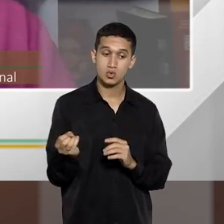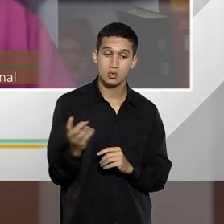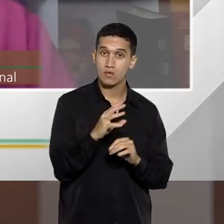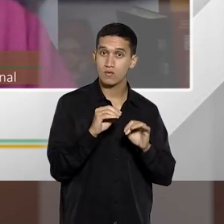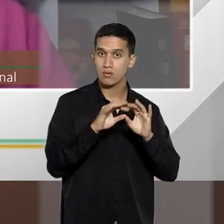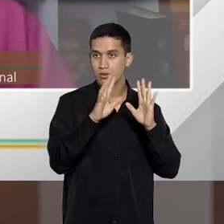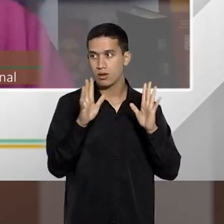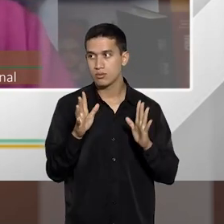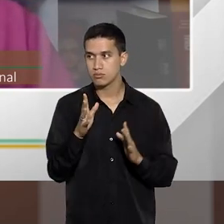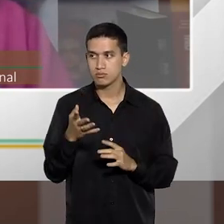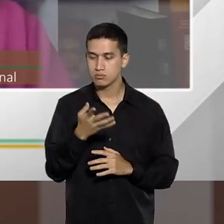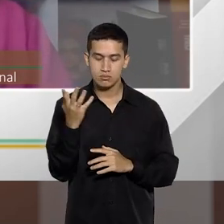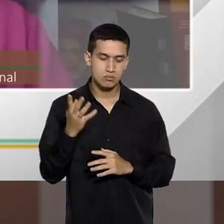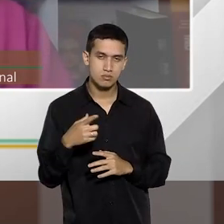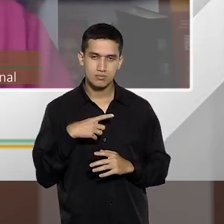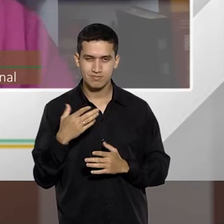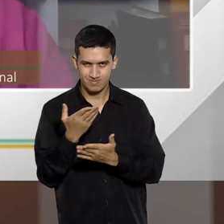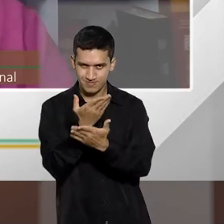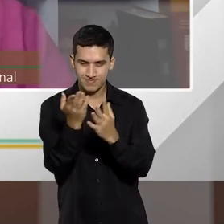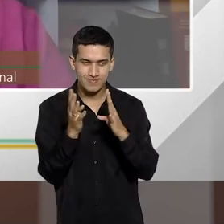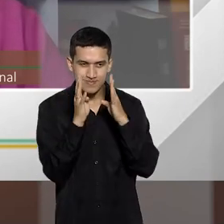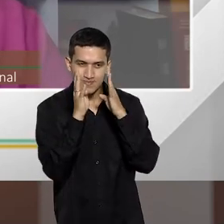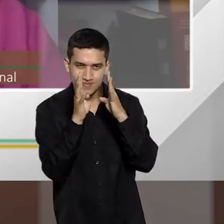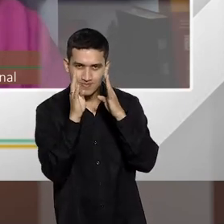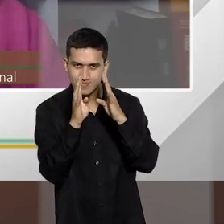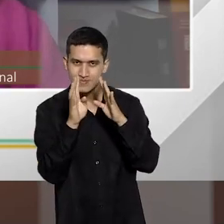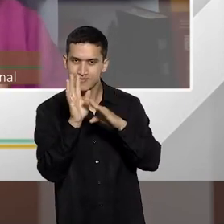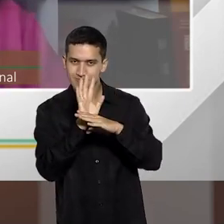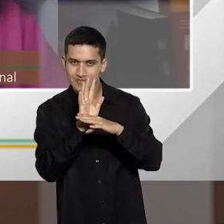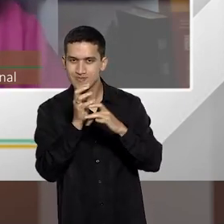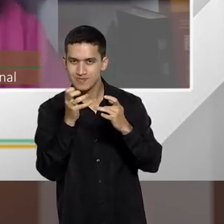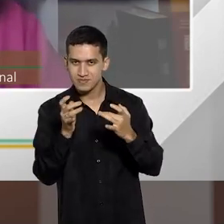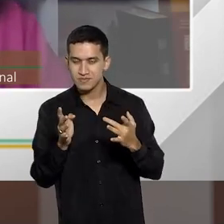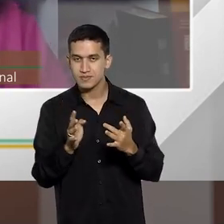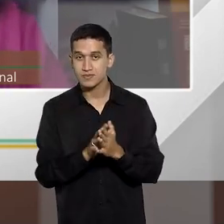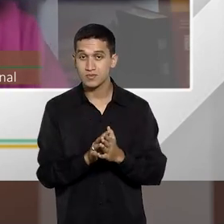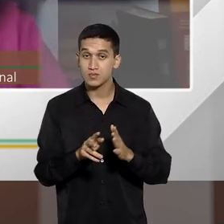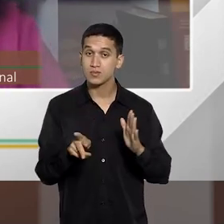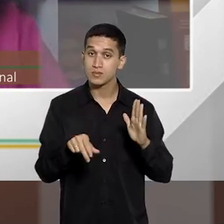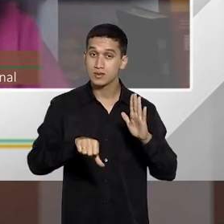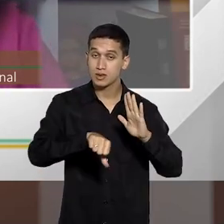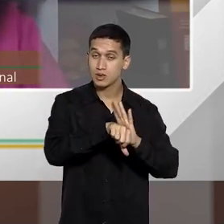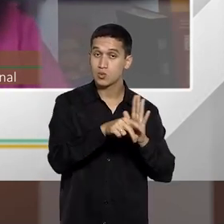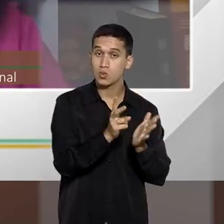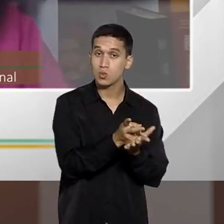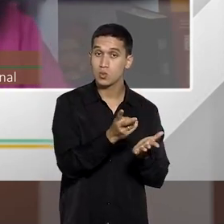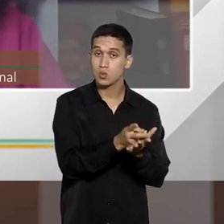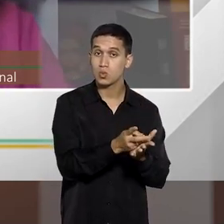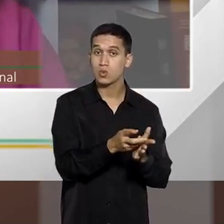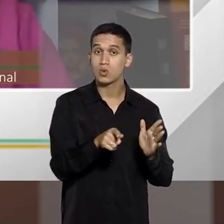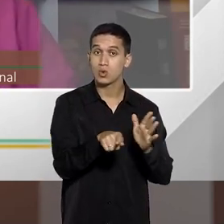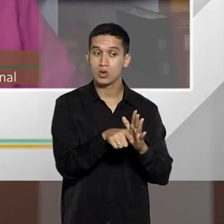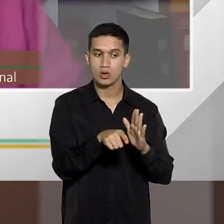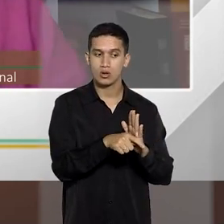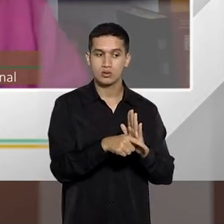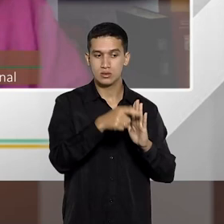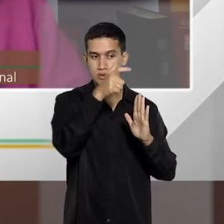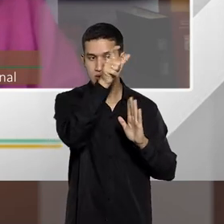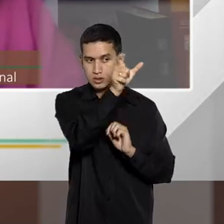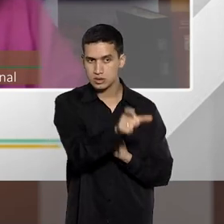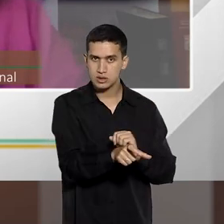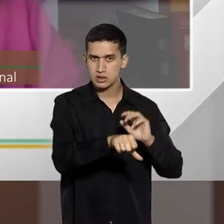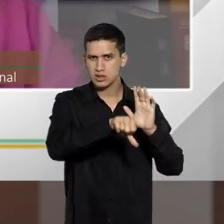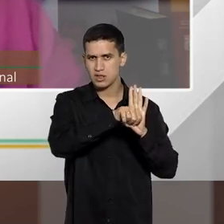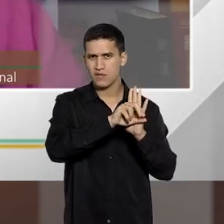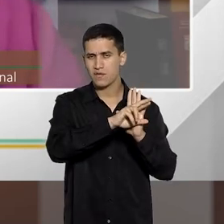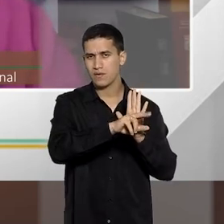ouvinte, para quem nos assiste, essa diferença entre o crime continuado e o concurso formal. No